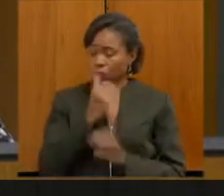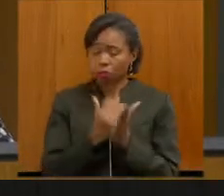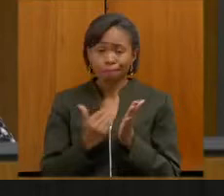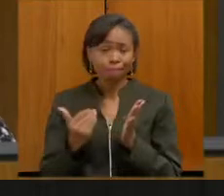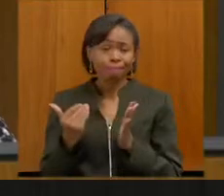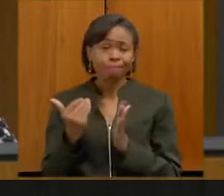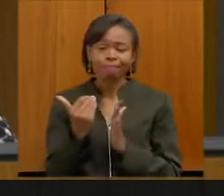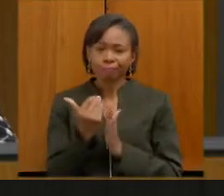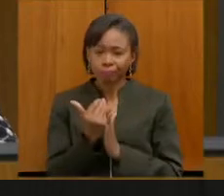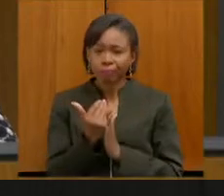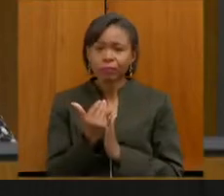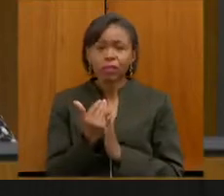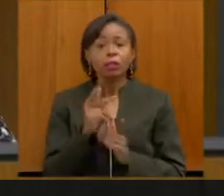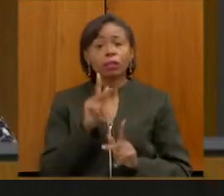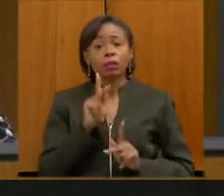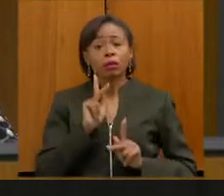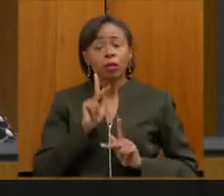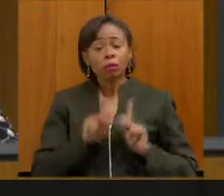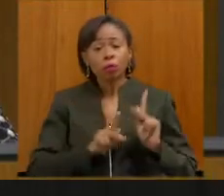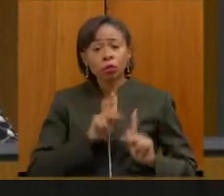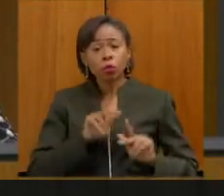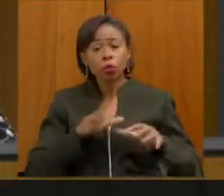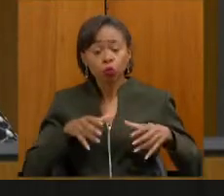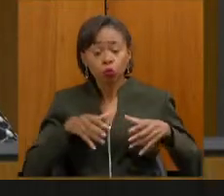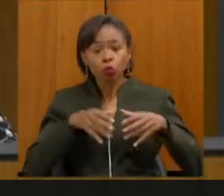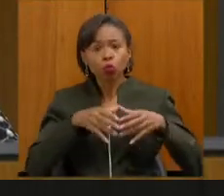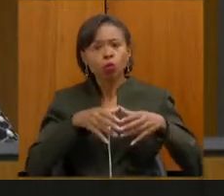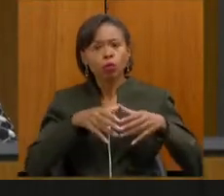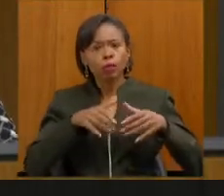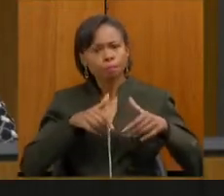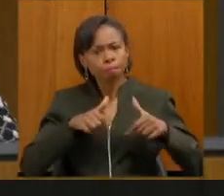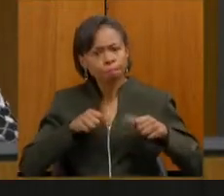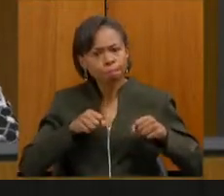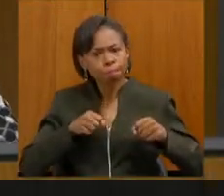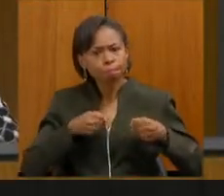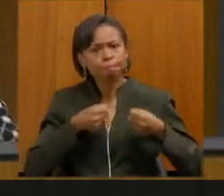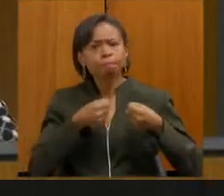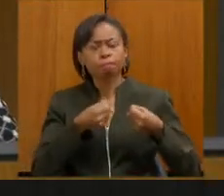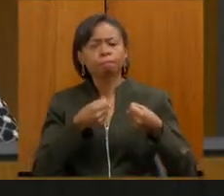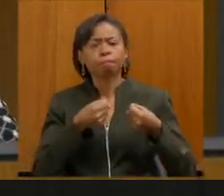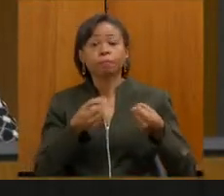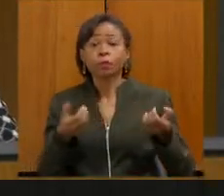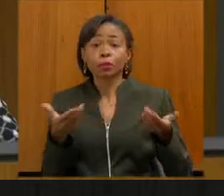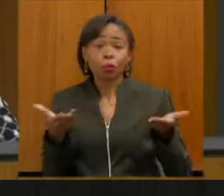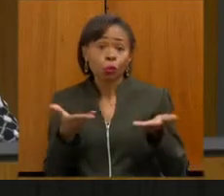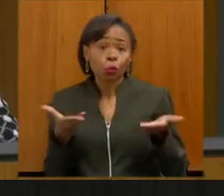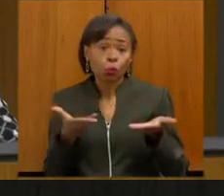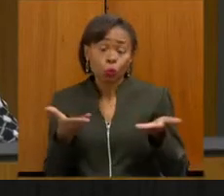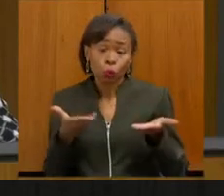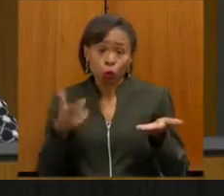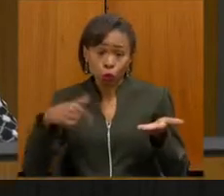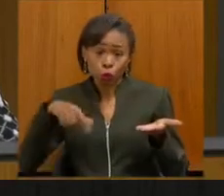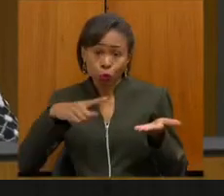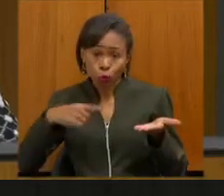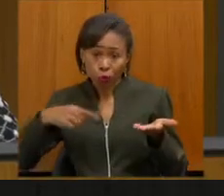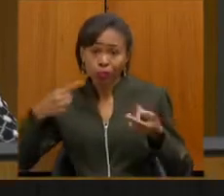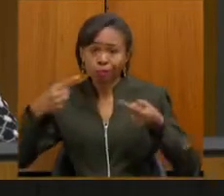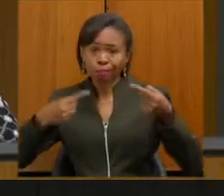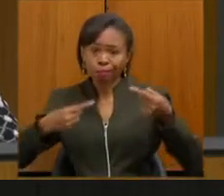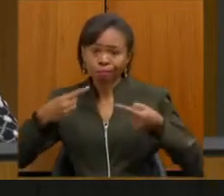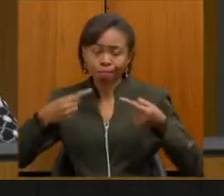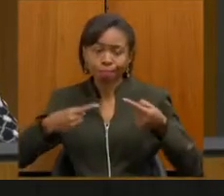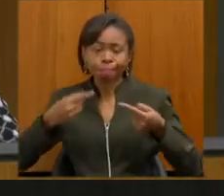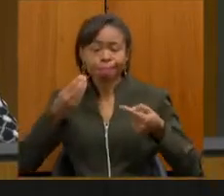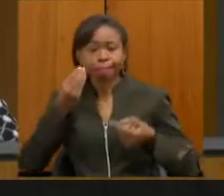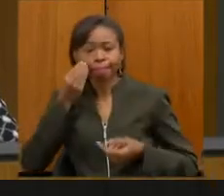Então, as pessoas que militam por essa causa, a gente está aqui hoje nessa discussão buscando